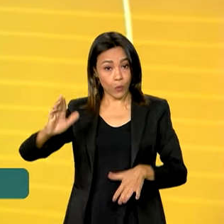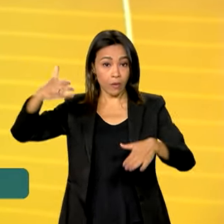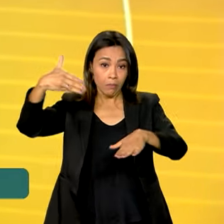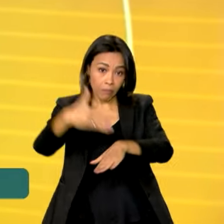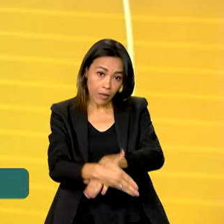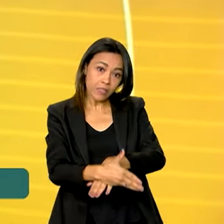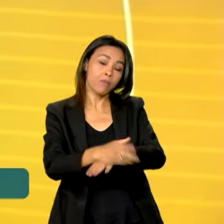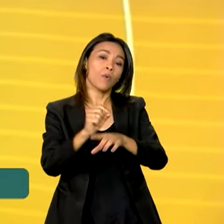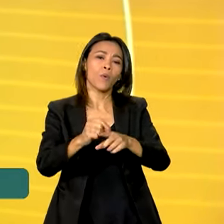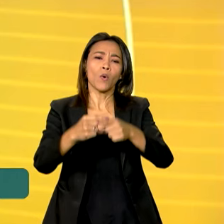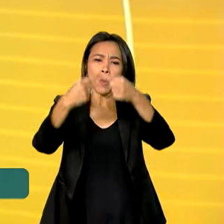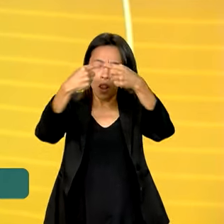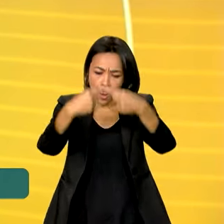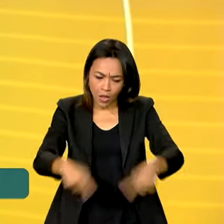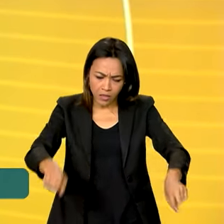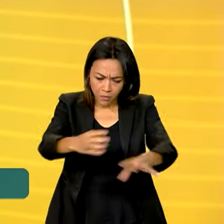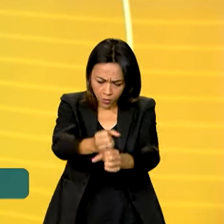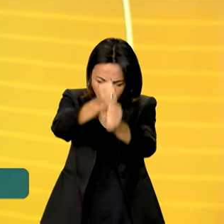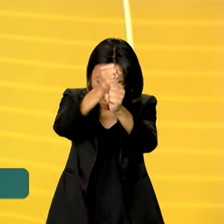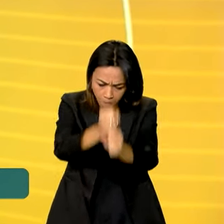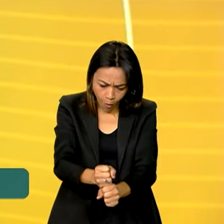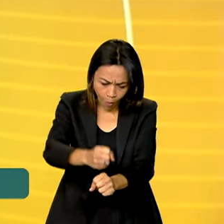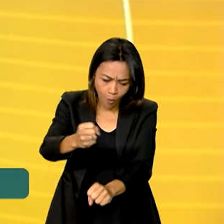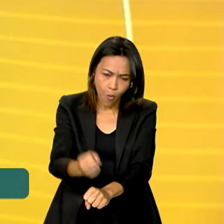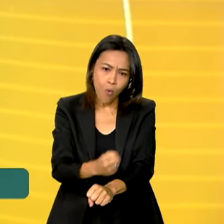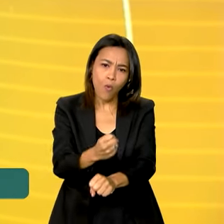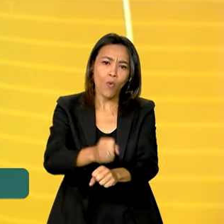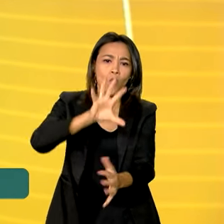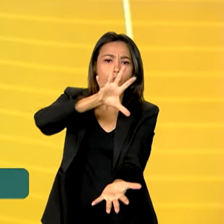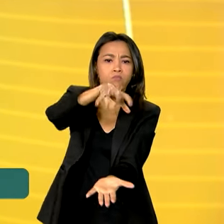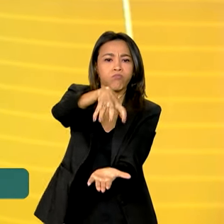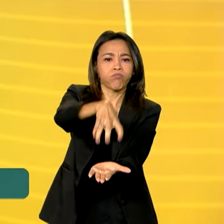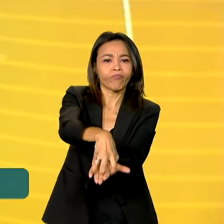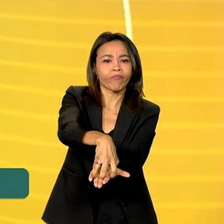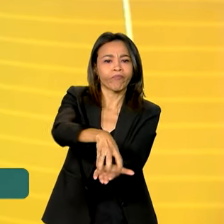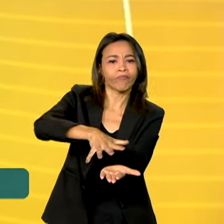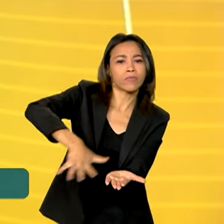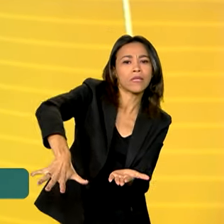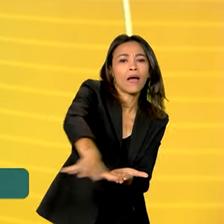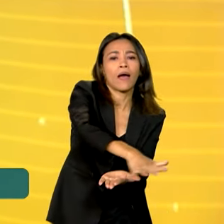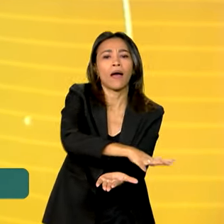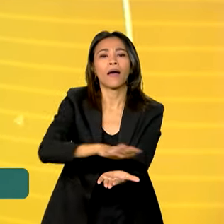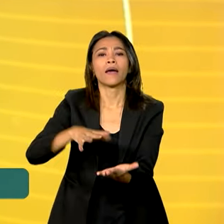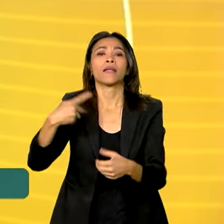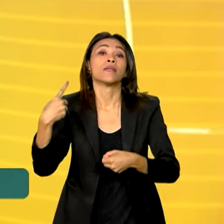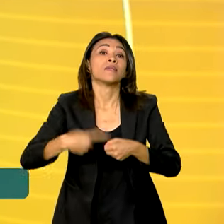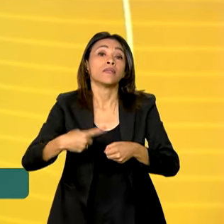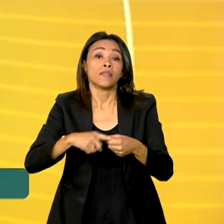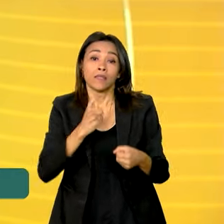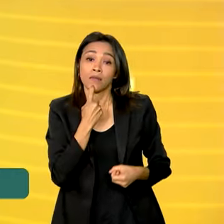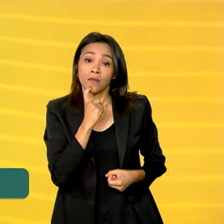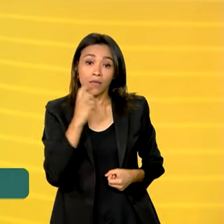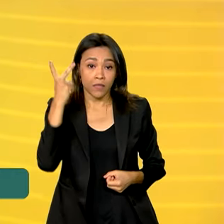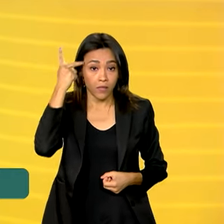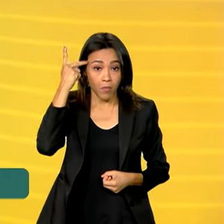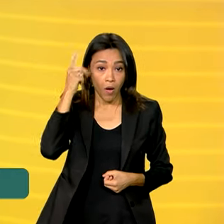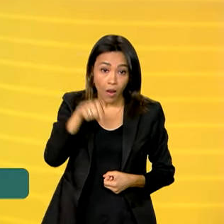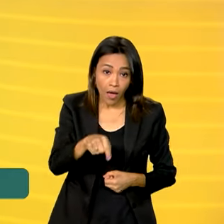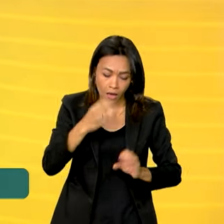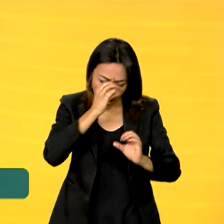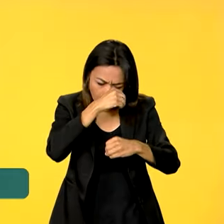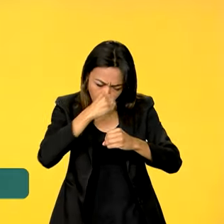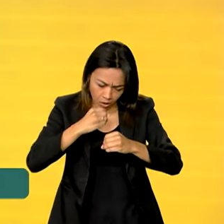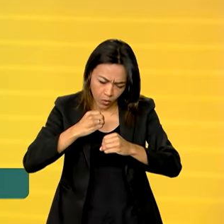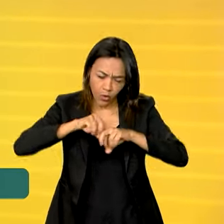lançamento da pedra fundamental do projeto Orion, em Campinas. Trata-se de um conjunto de laboratórios onde serão feitas